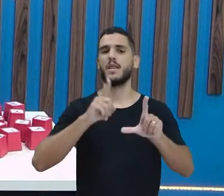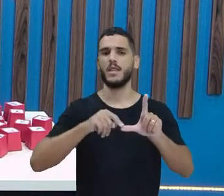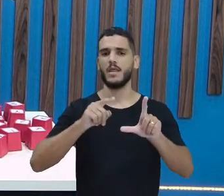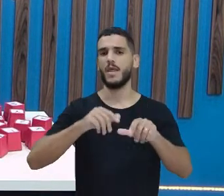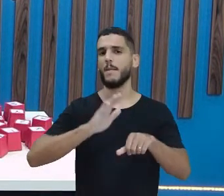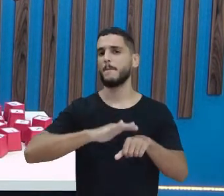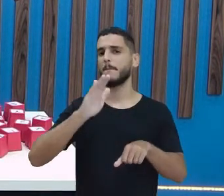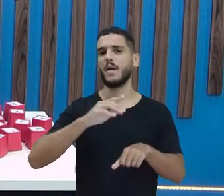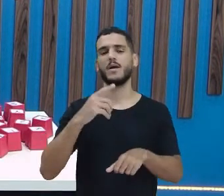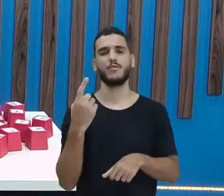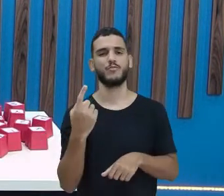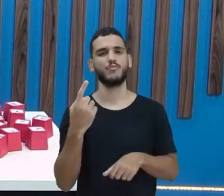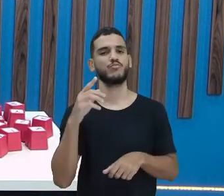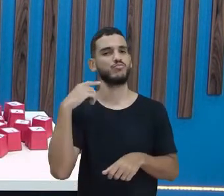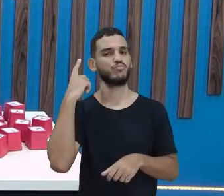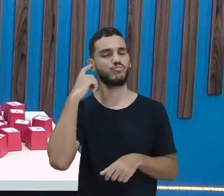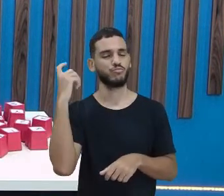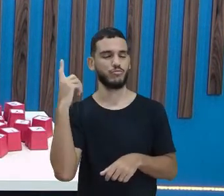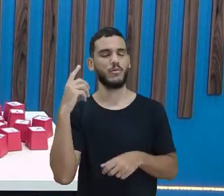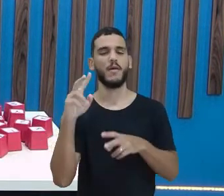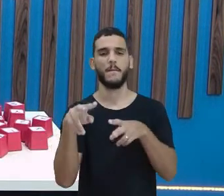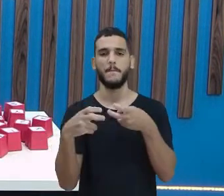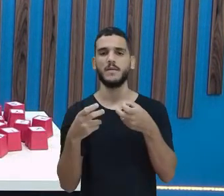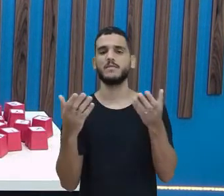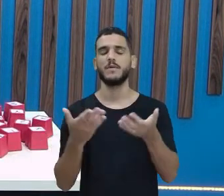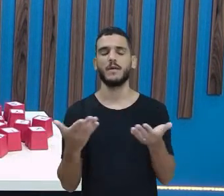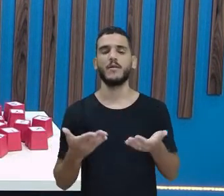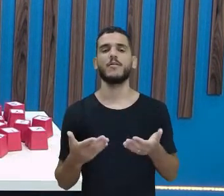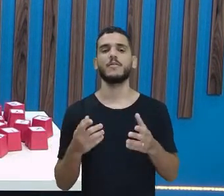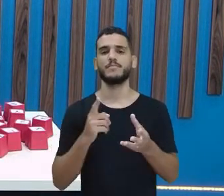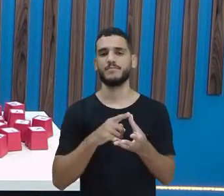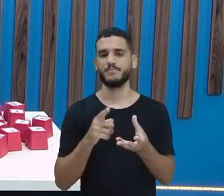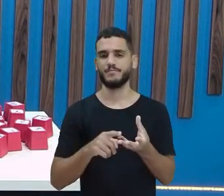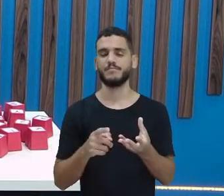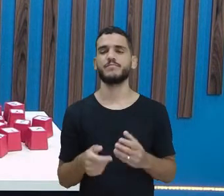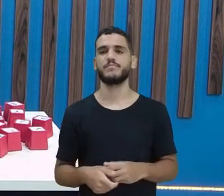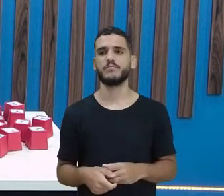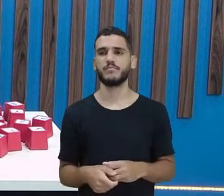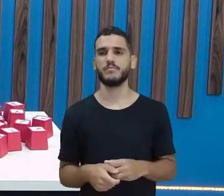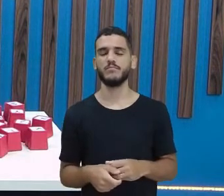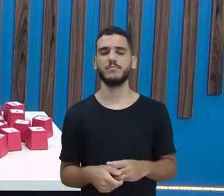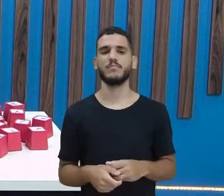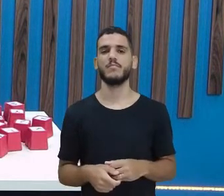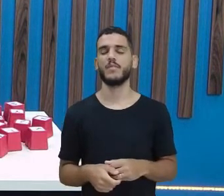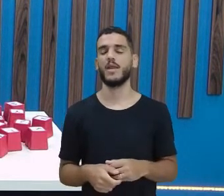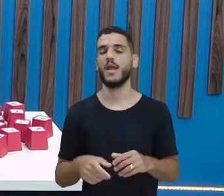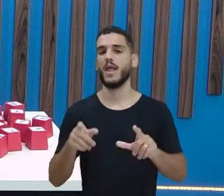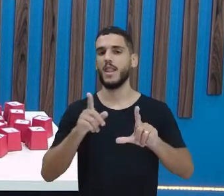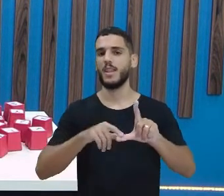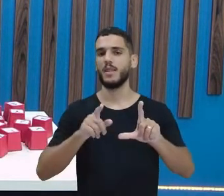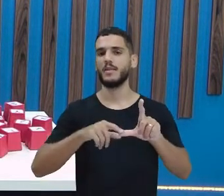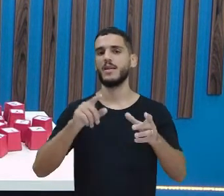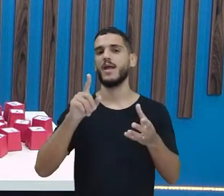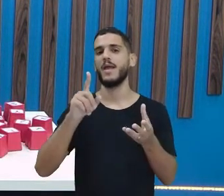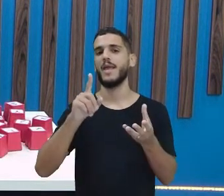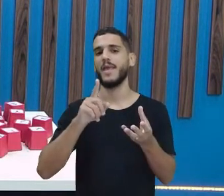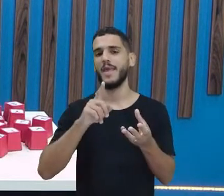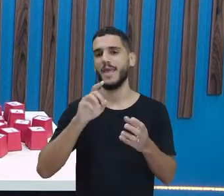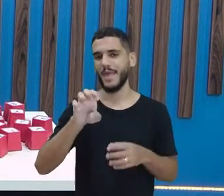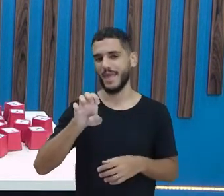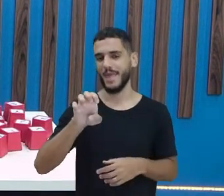A gente vai perceber agora com as vogais, tá? A letra E, que é uma vogal.